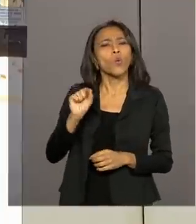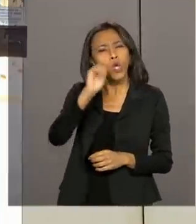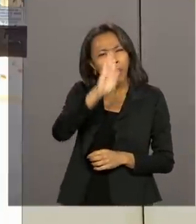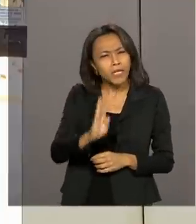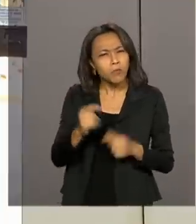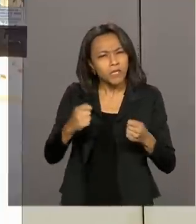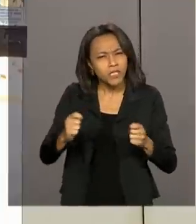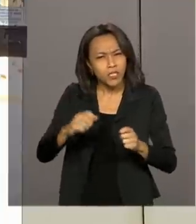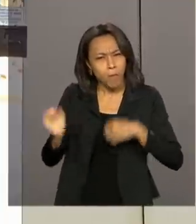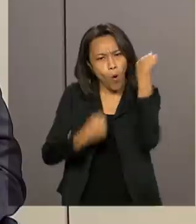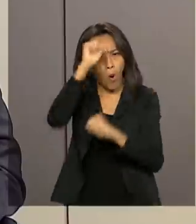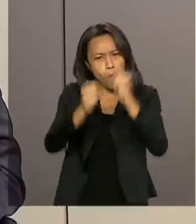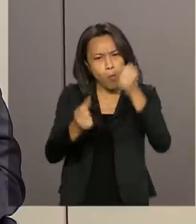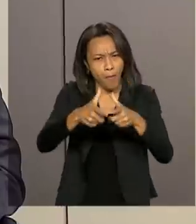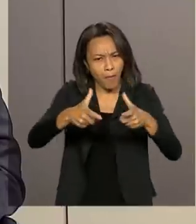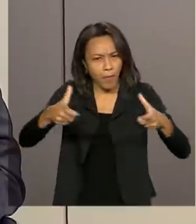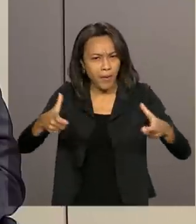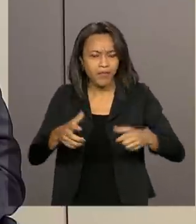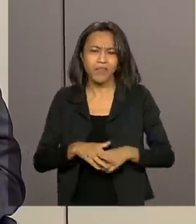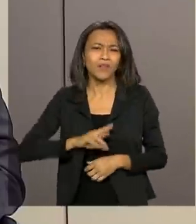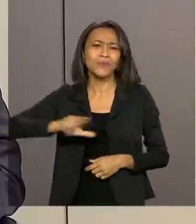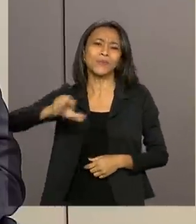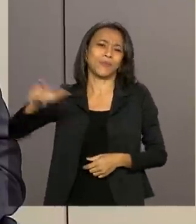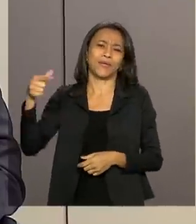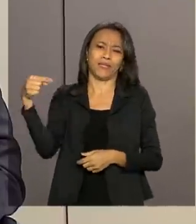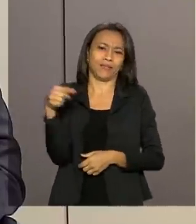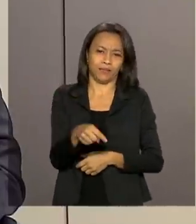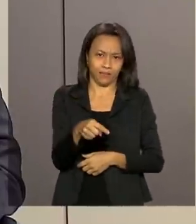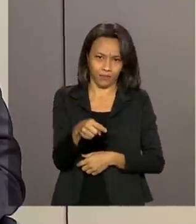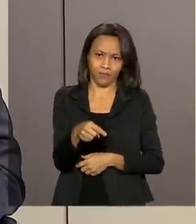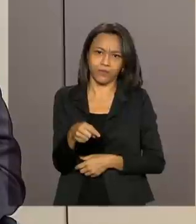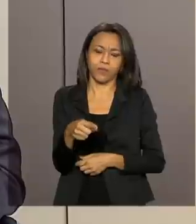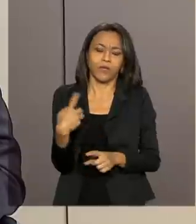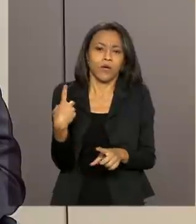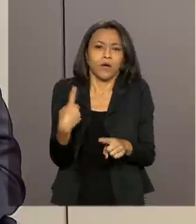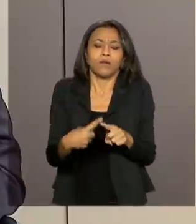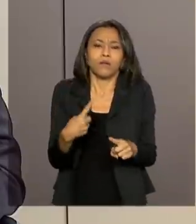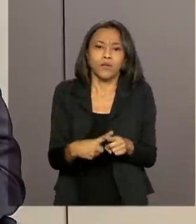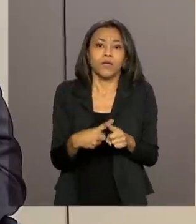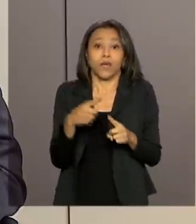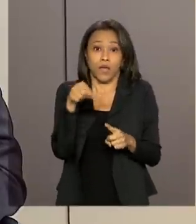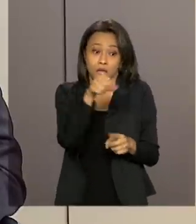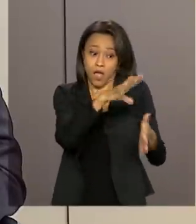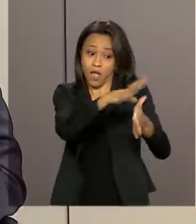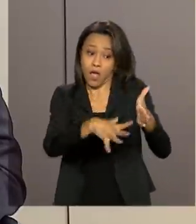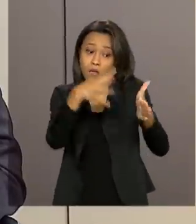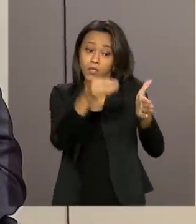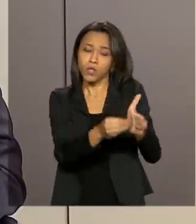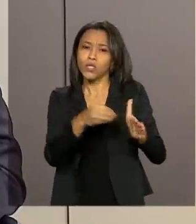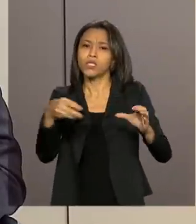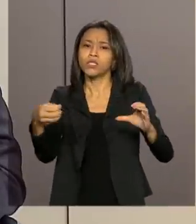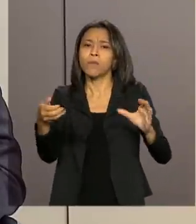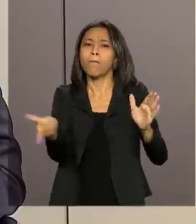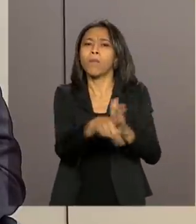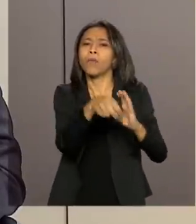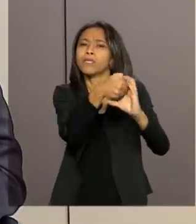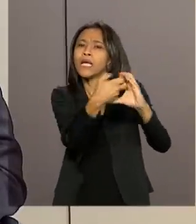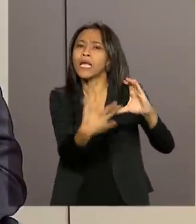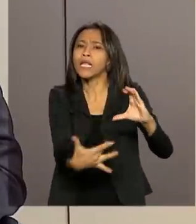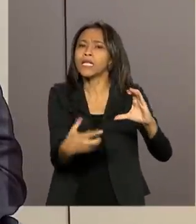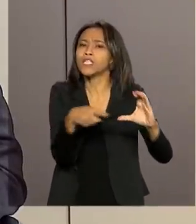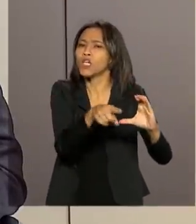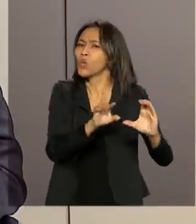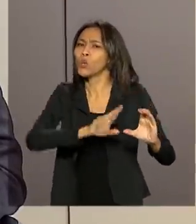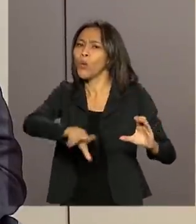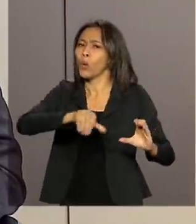ganhar escala nesse processo? Não é que nem questão de ganhar escala, né? Porque a Amazônia, por suas características, não é um